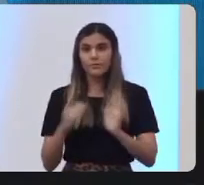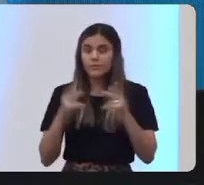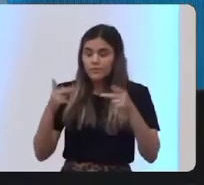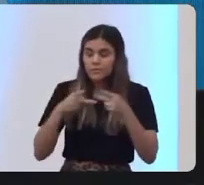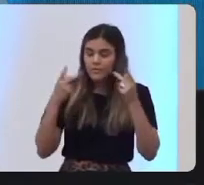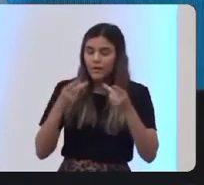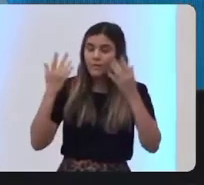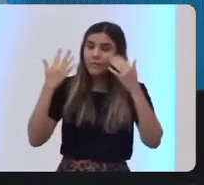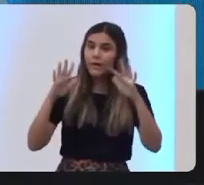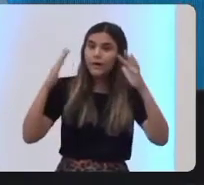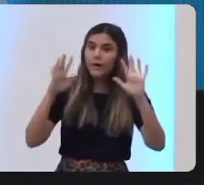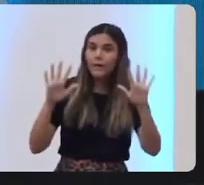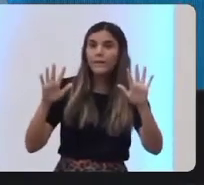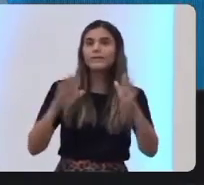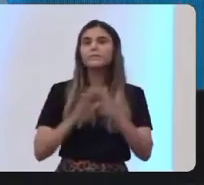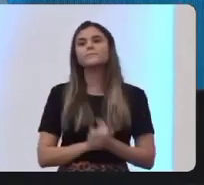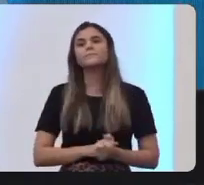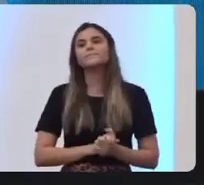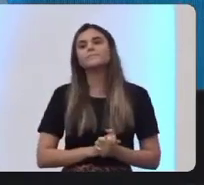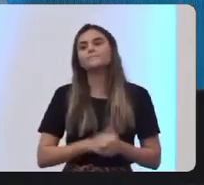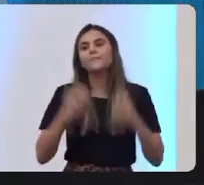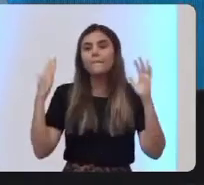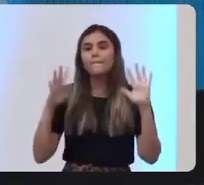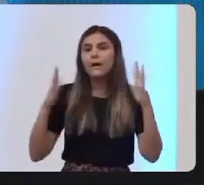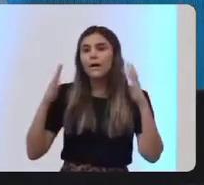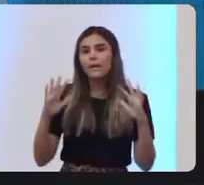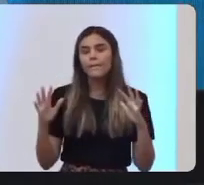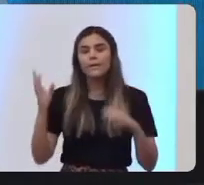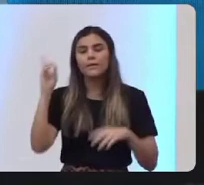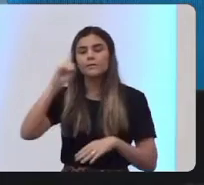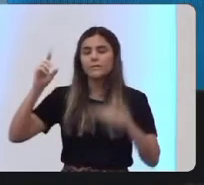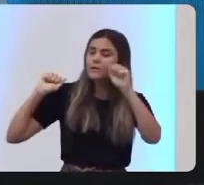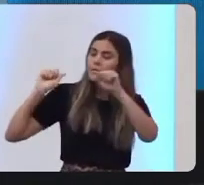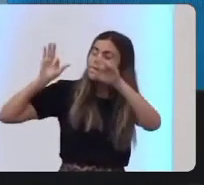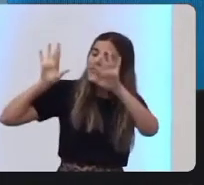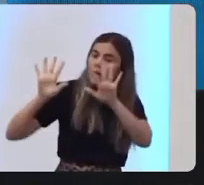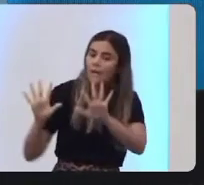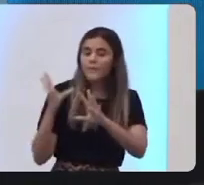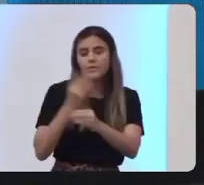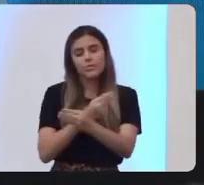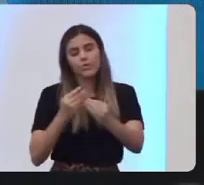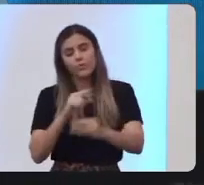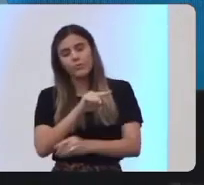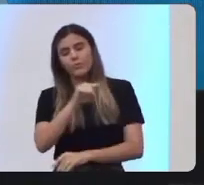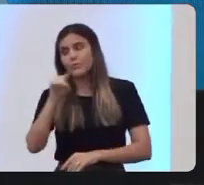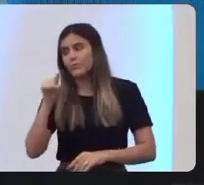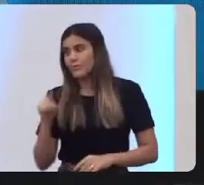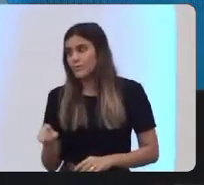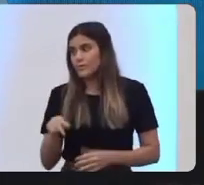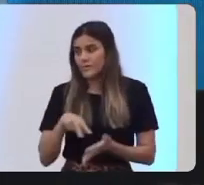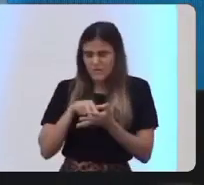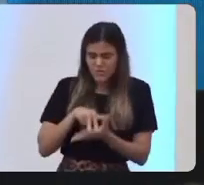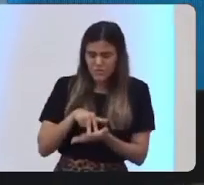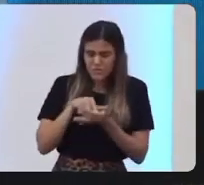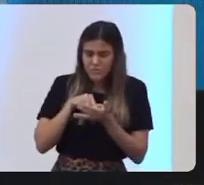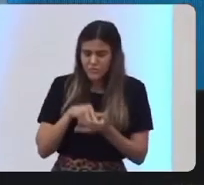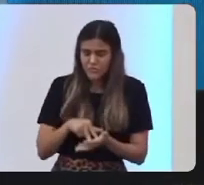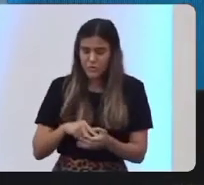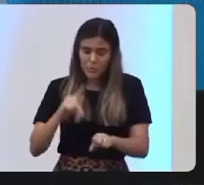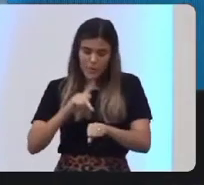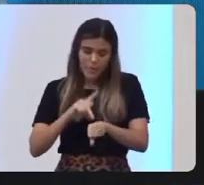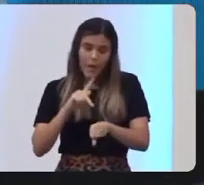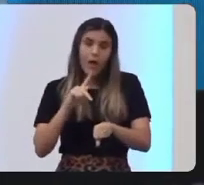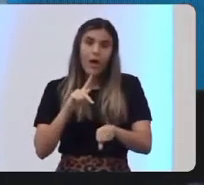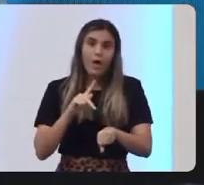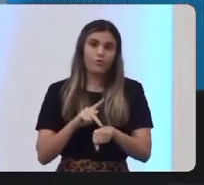parabéns! Parabéns! Que Deus abençoe muito a vocês. Vocês continuem firmes nesta rocha